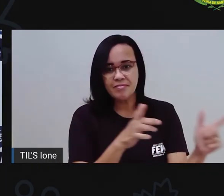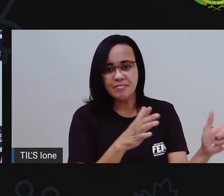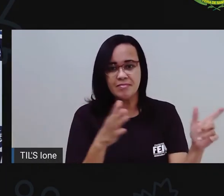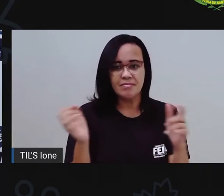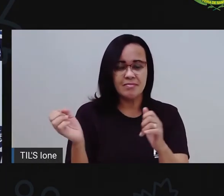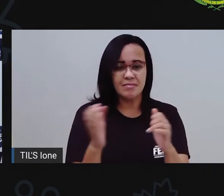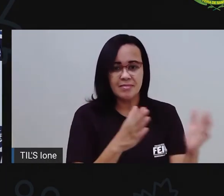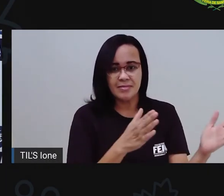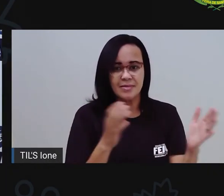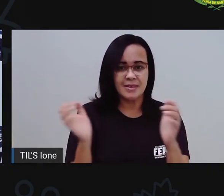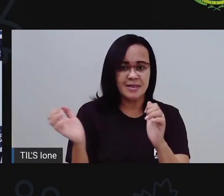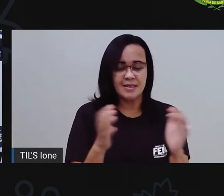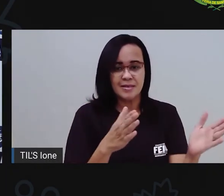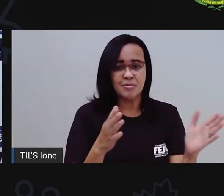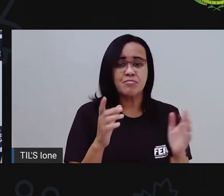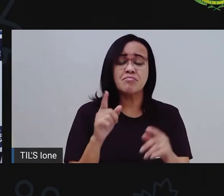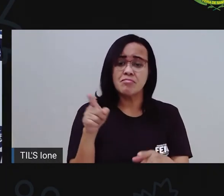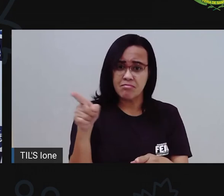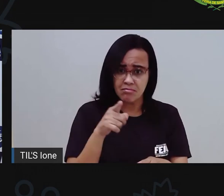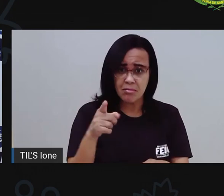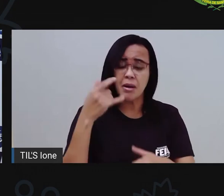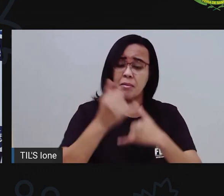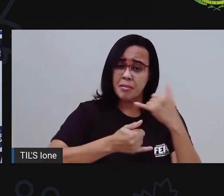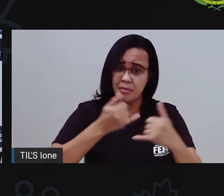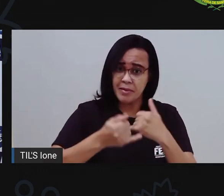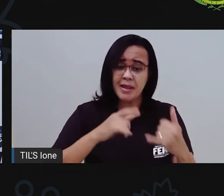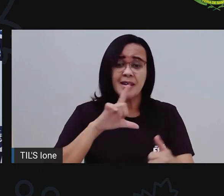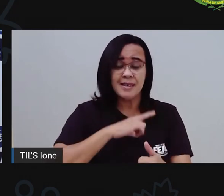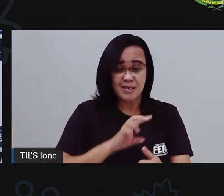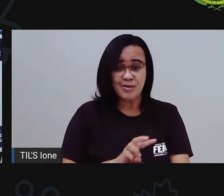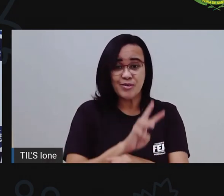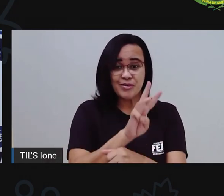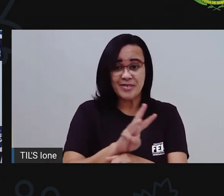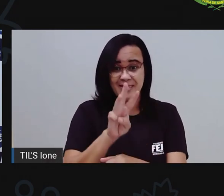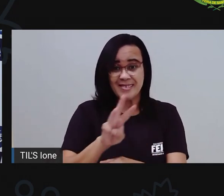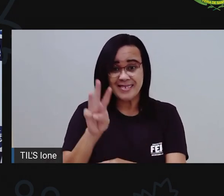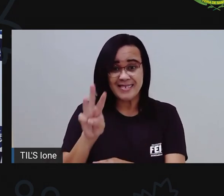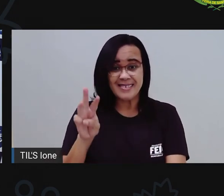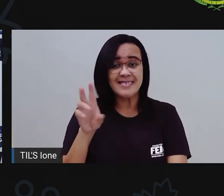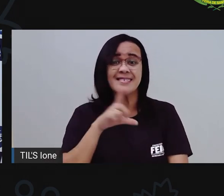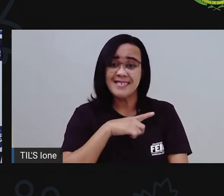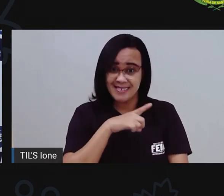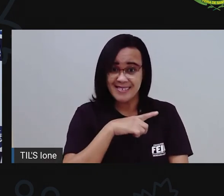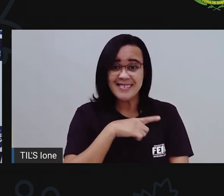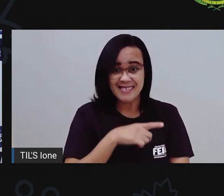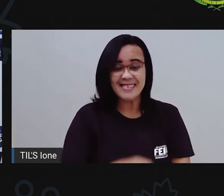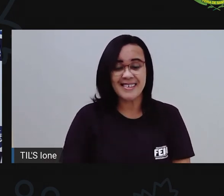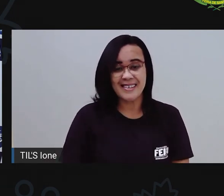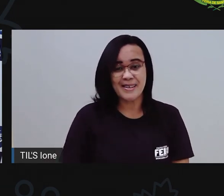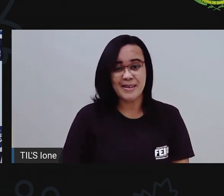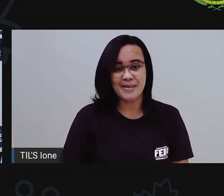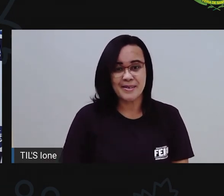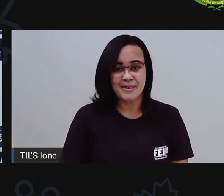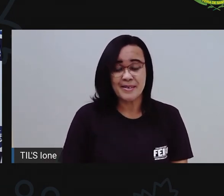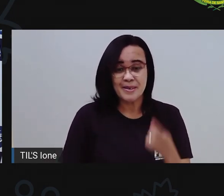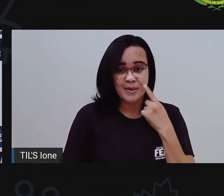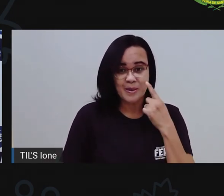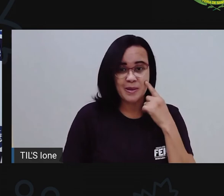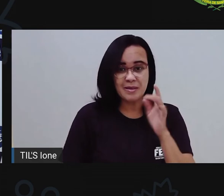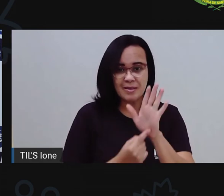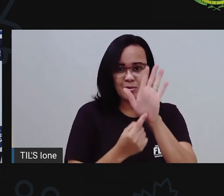Todos esses aqui, vocês encontram nesse mesmo site. Deixa eu até mostrar aqui para vocês qual site direitinho.